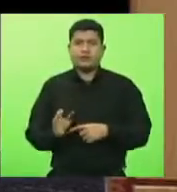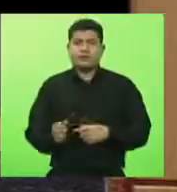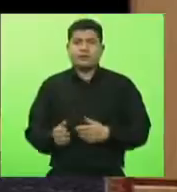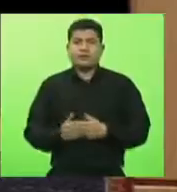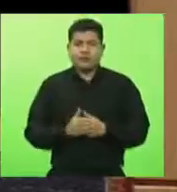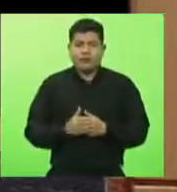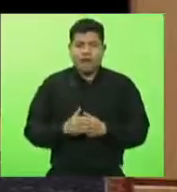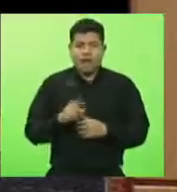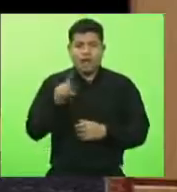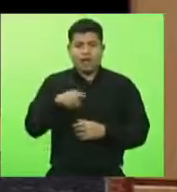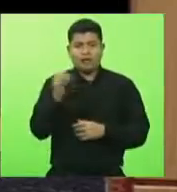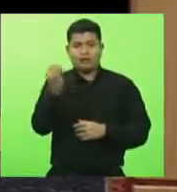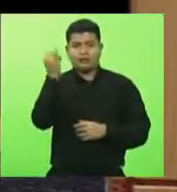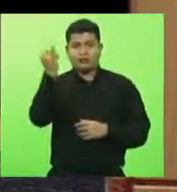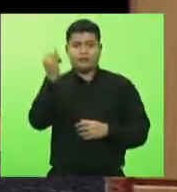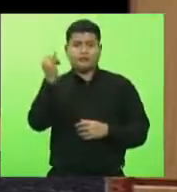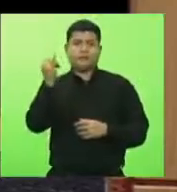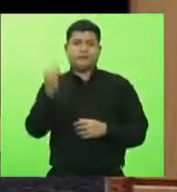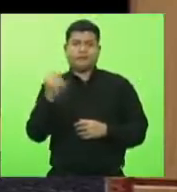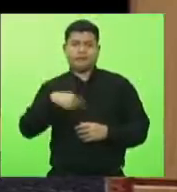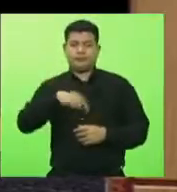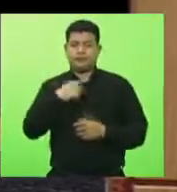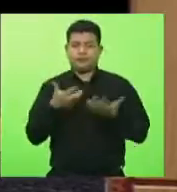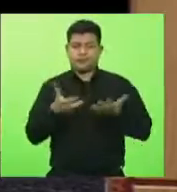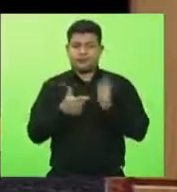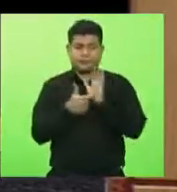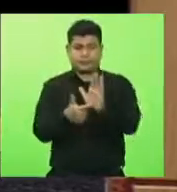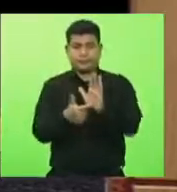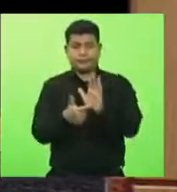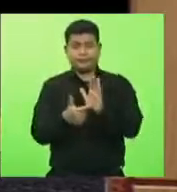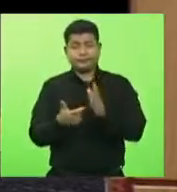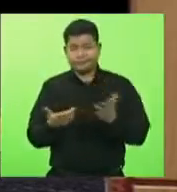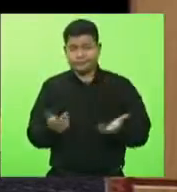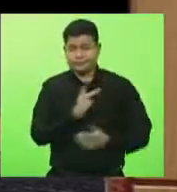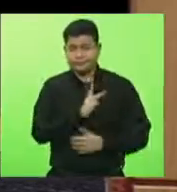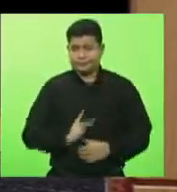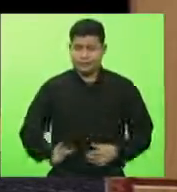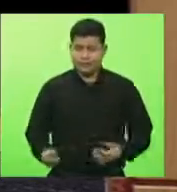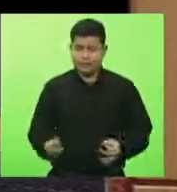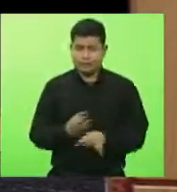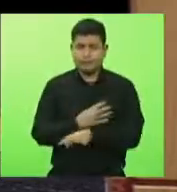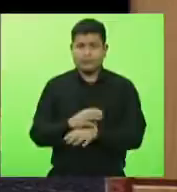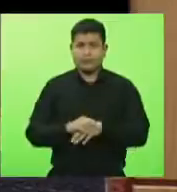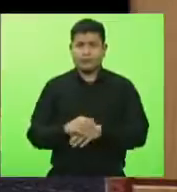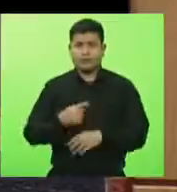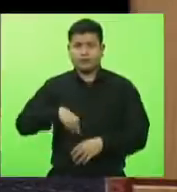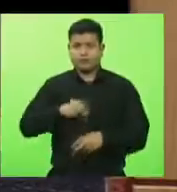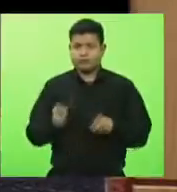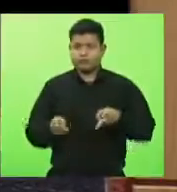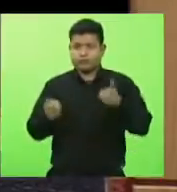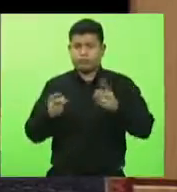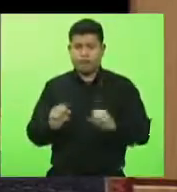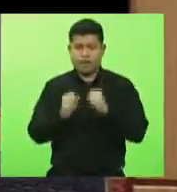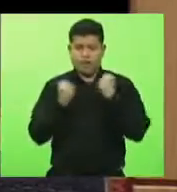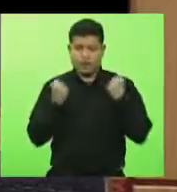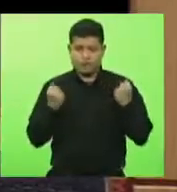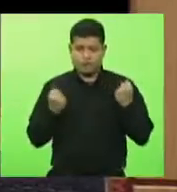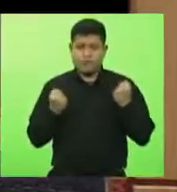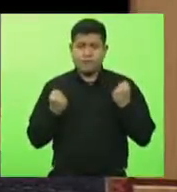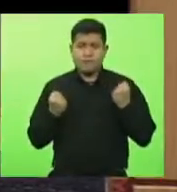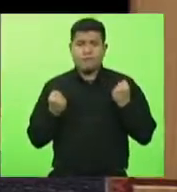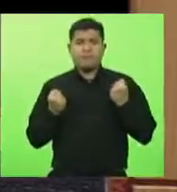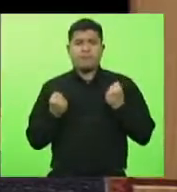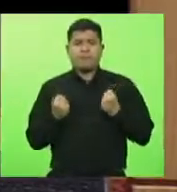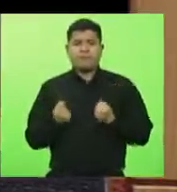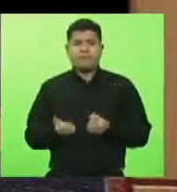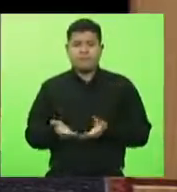importante que queremos apresentar. Então, seria isso e continua firme a nossa defesa pelo Porto